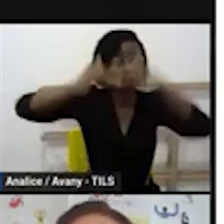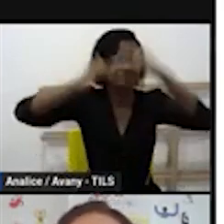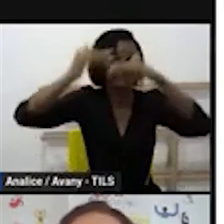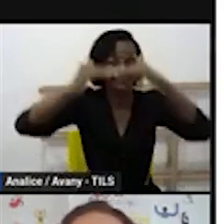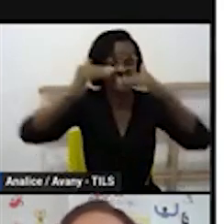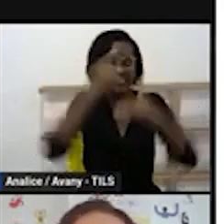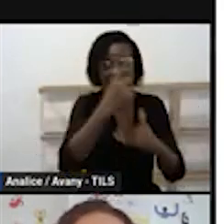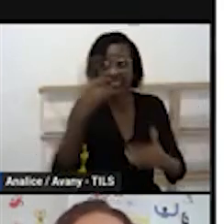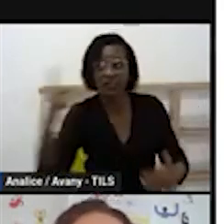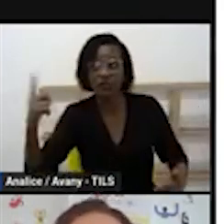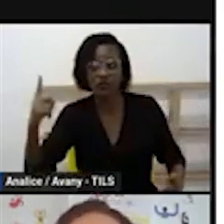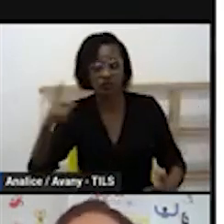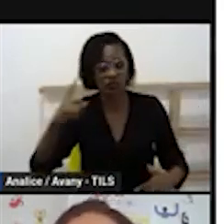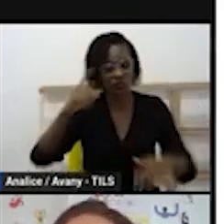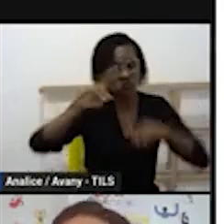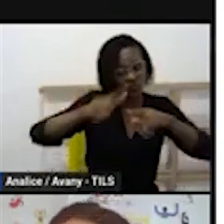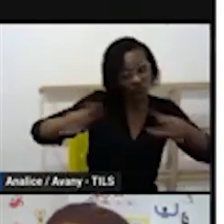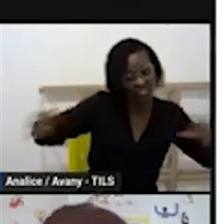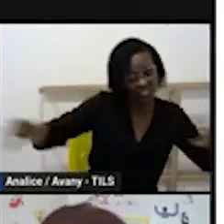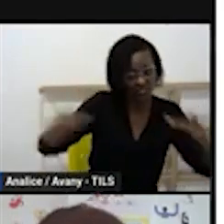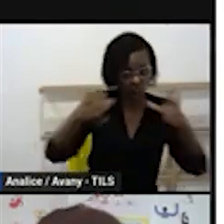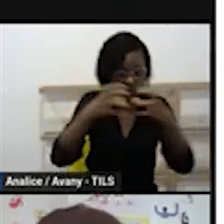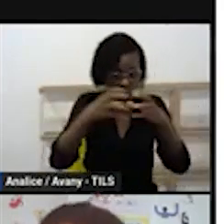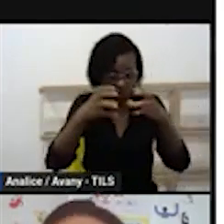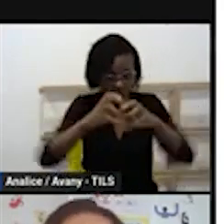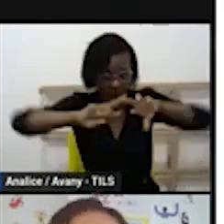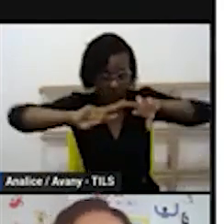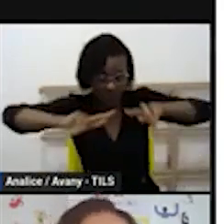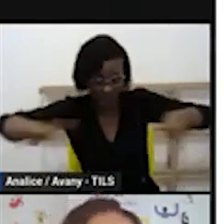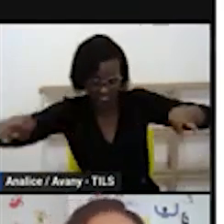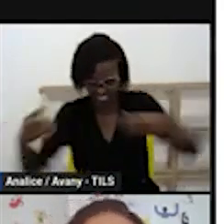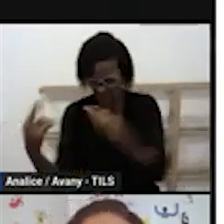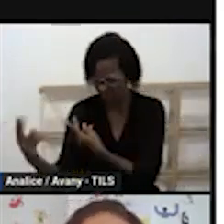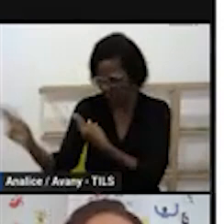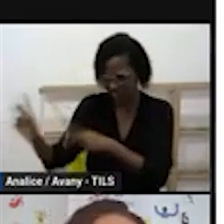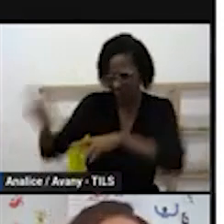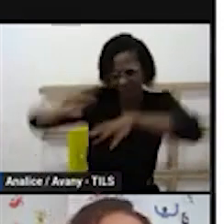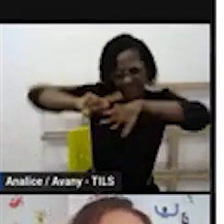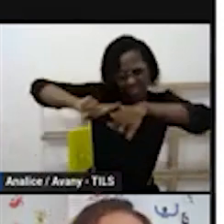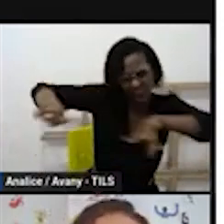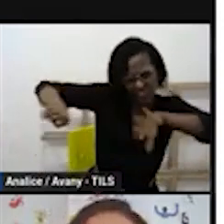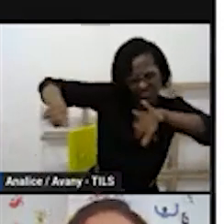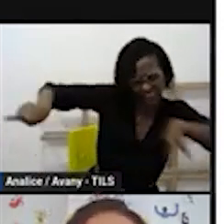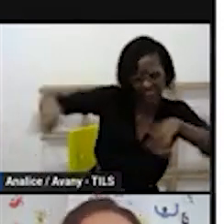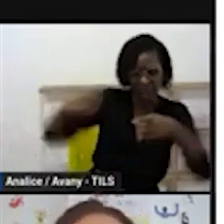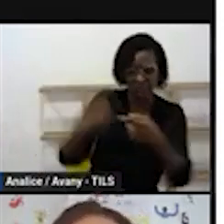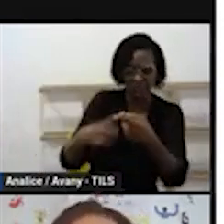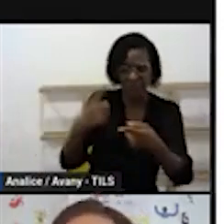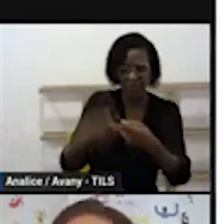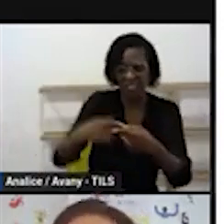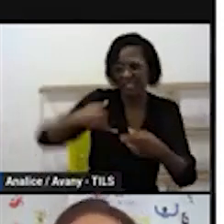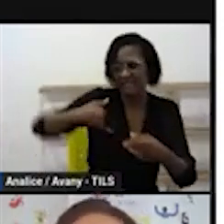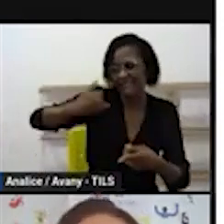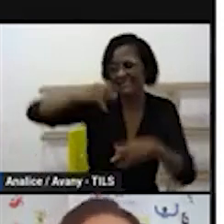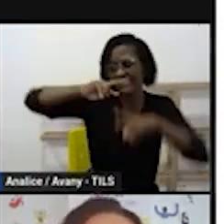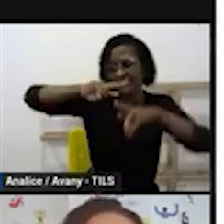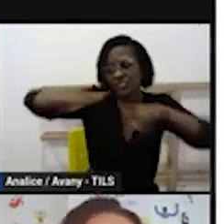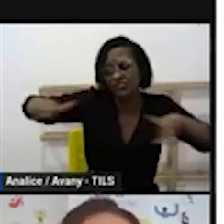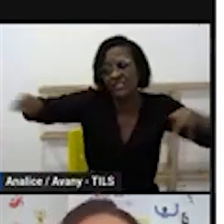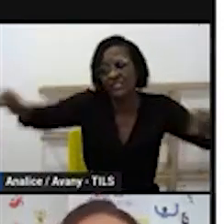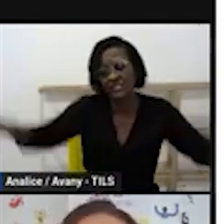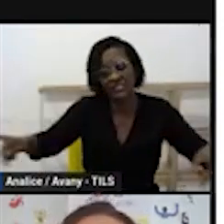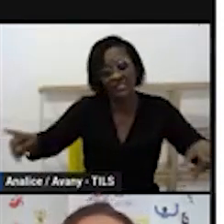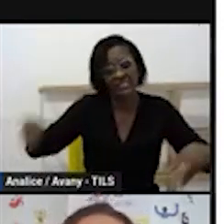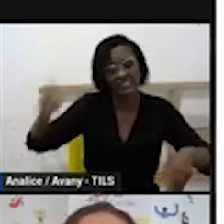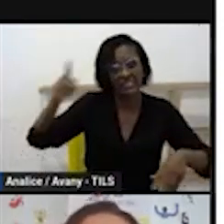vocês é necessário que cada grupo construa não dá pra um grupo 2 construir a mesma rotina do grupo 5 nem um grupo 5 construir a mesma rotina do grupo